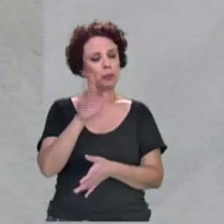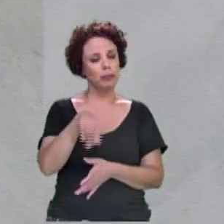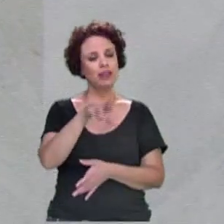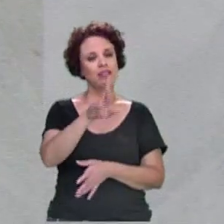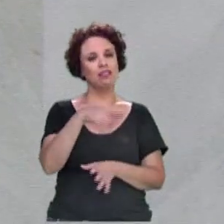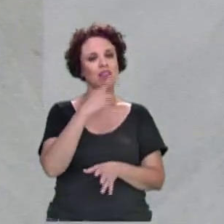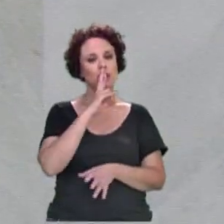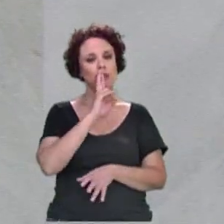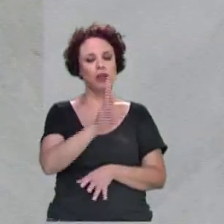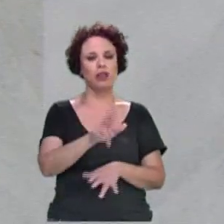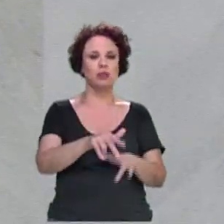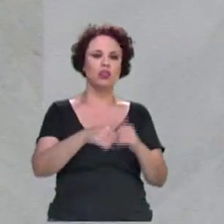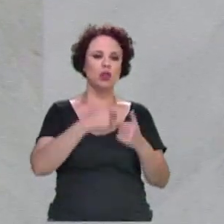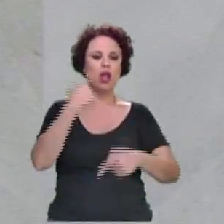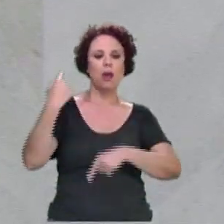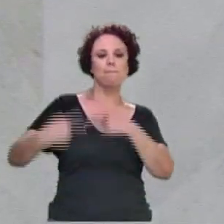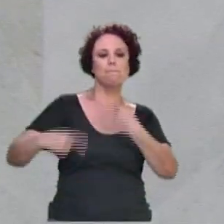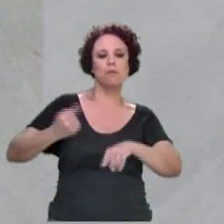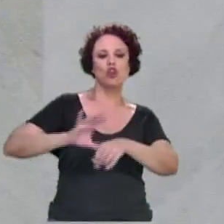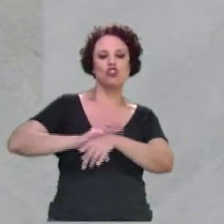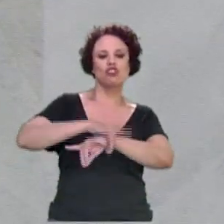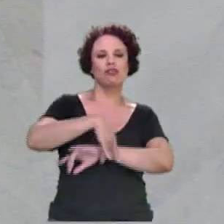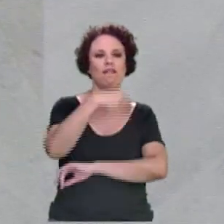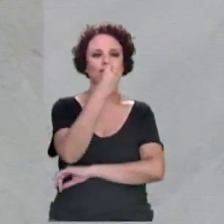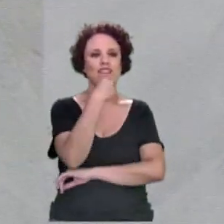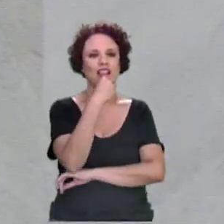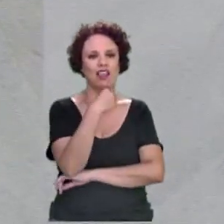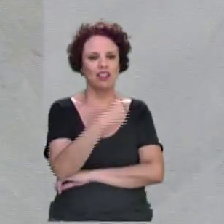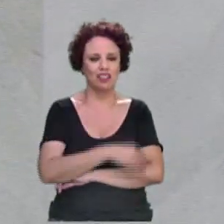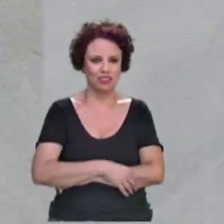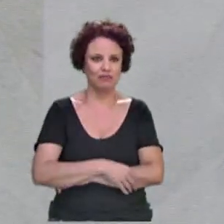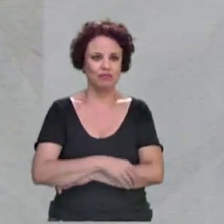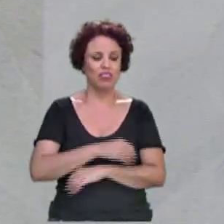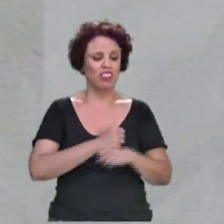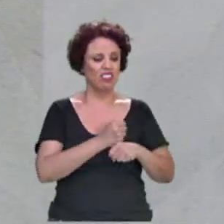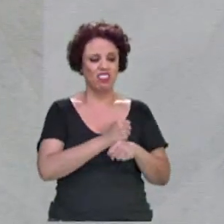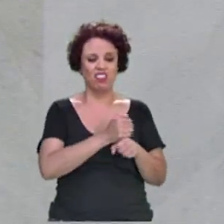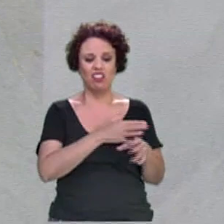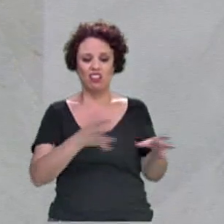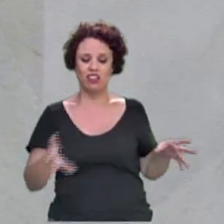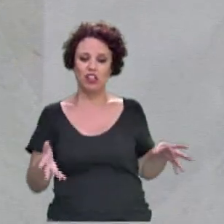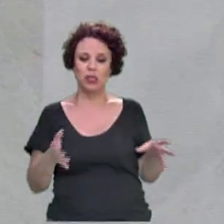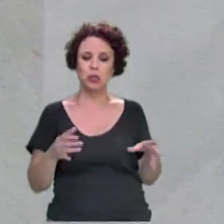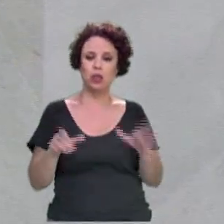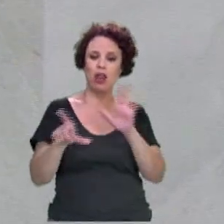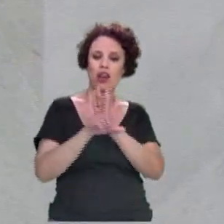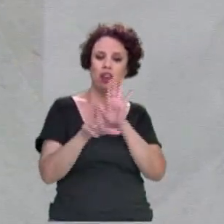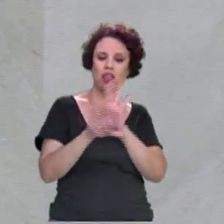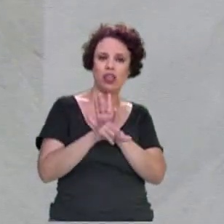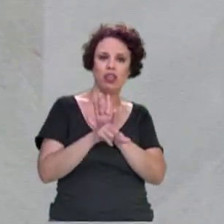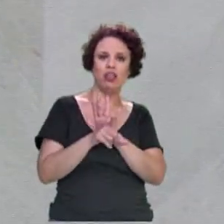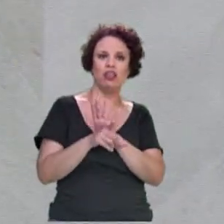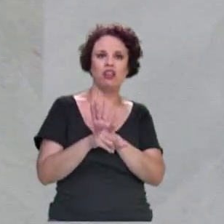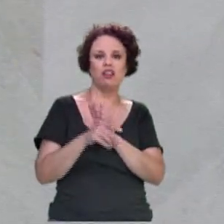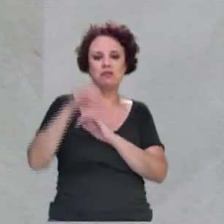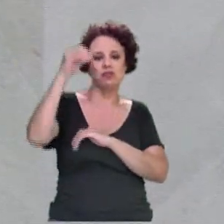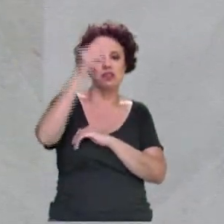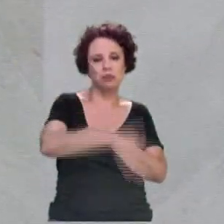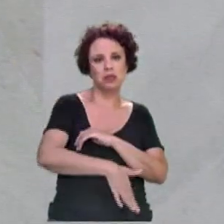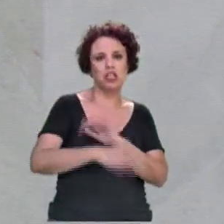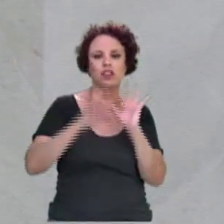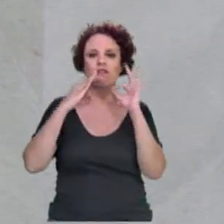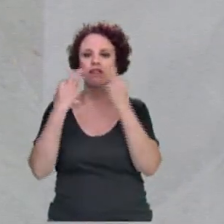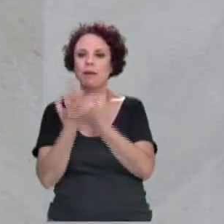de uma política fraca de segurança ao longo dos anos. De uma política de desprezo à lei, desprezo à família,